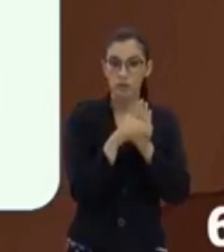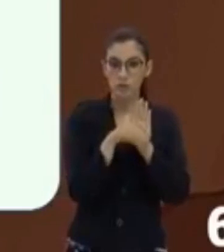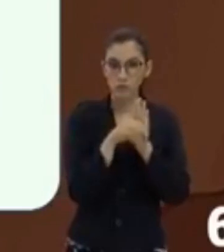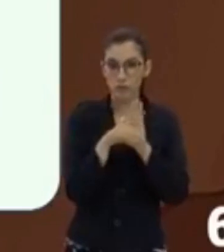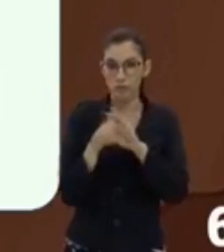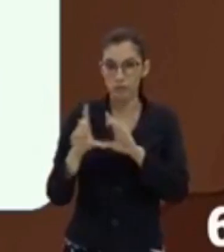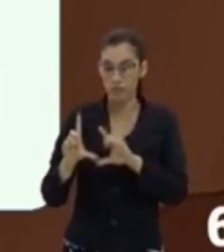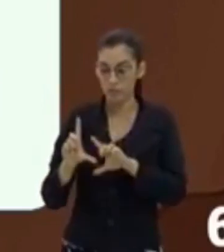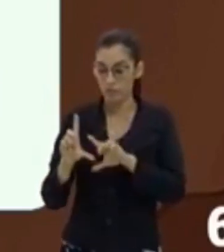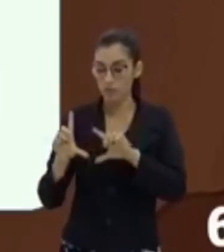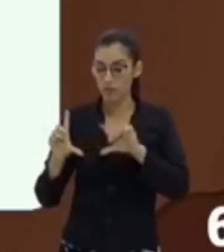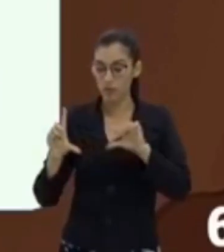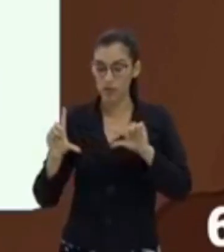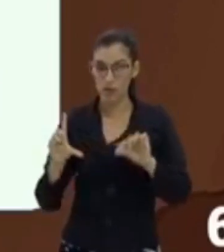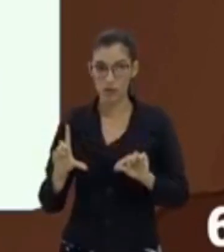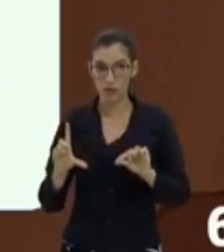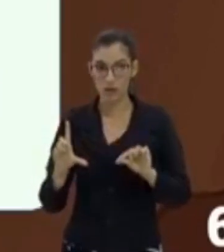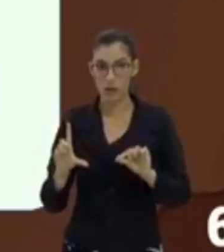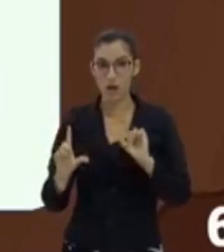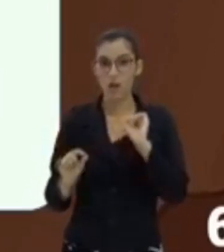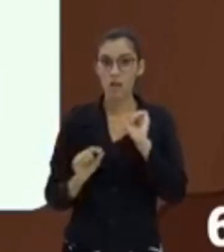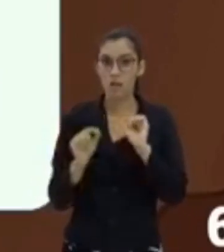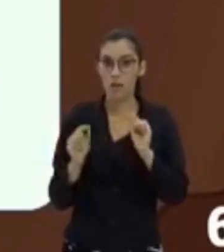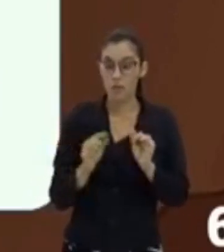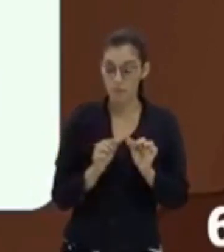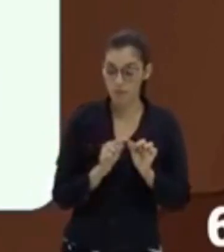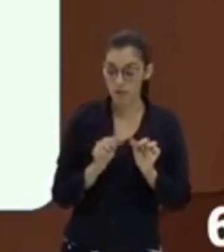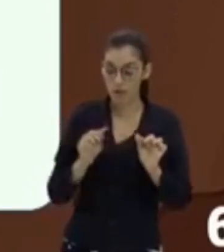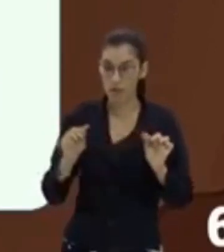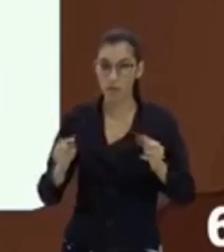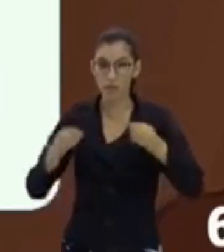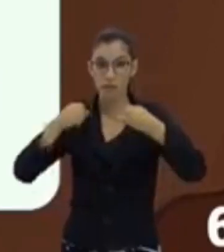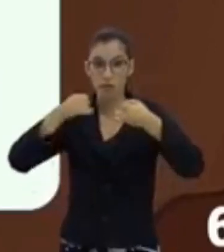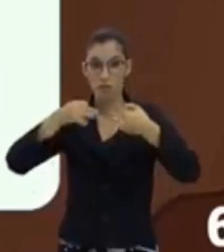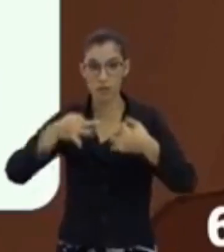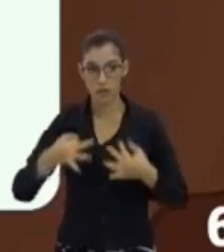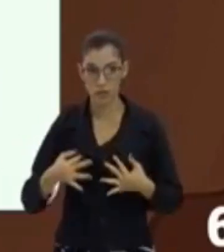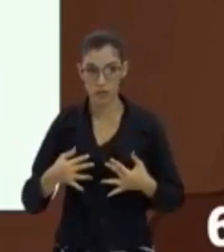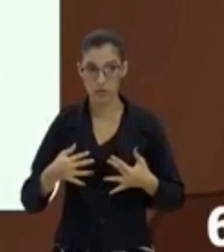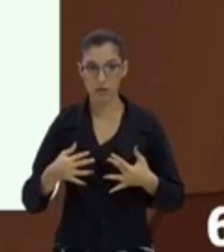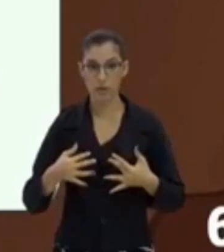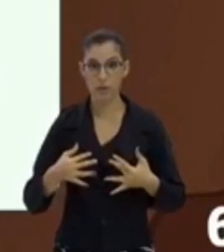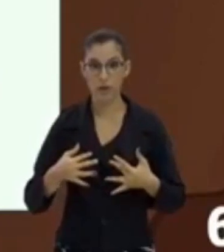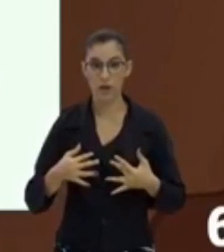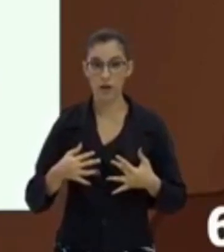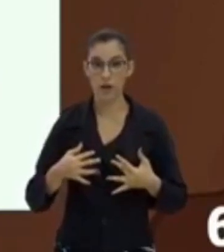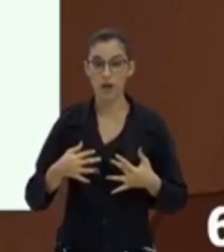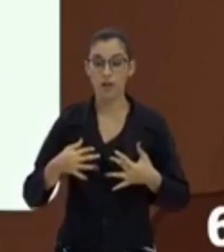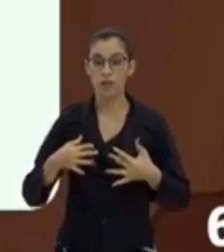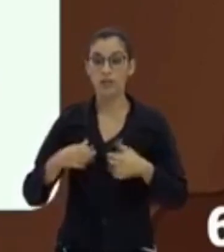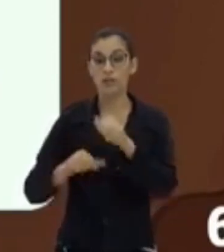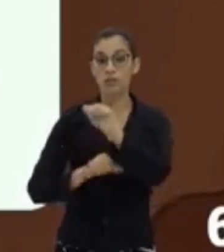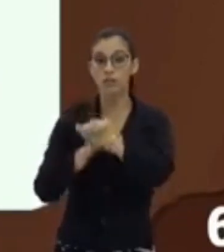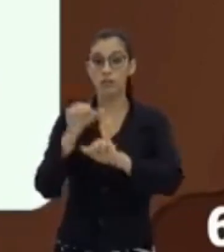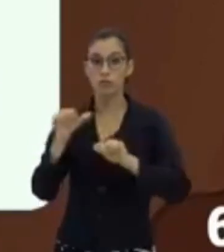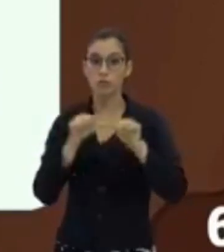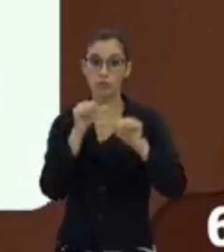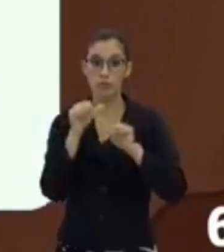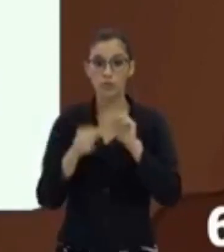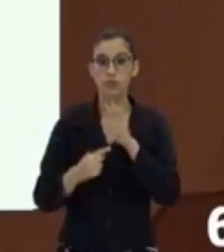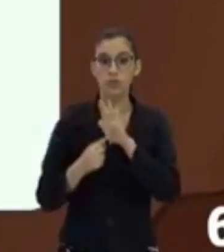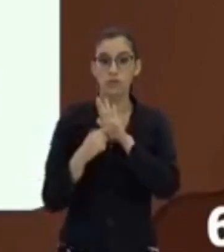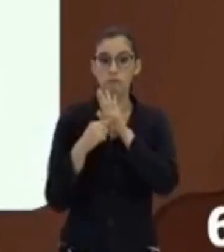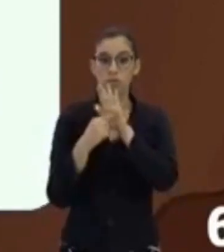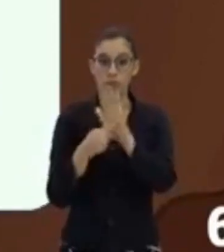lista explicativa das convenções gráficas adotadas na representação dos fenômenos representados